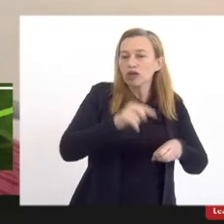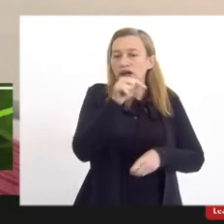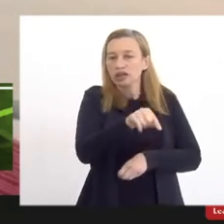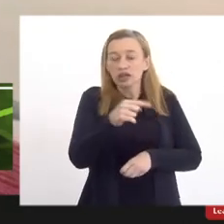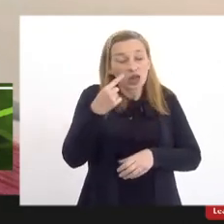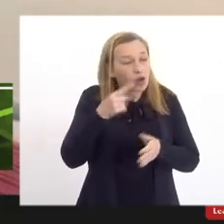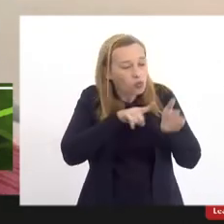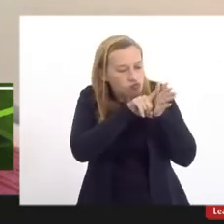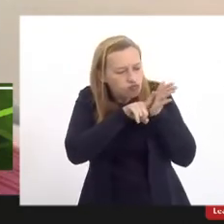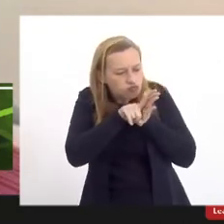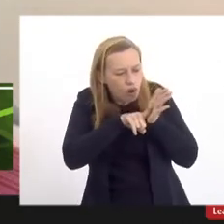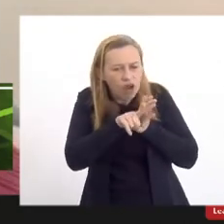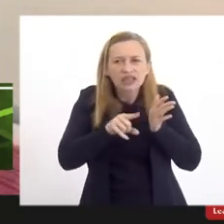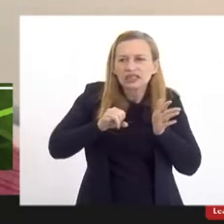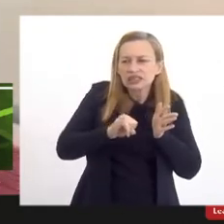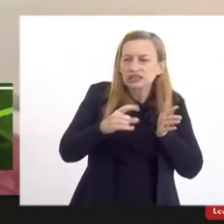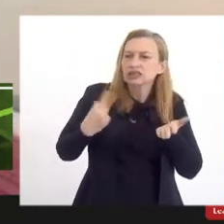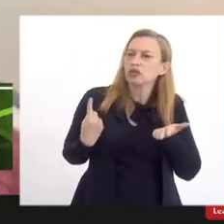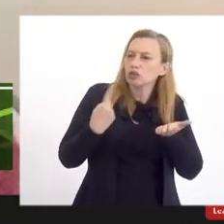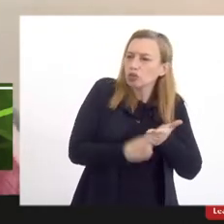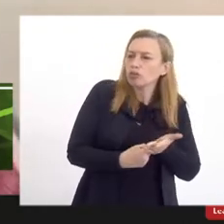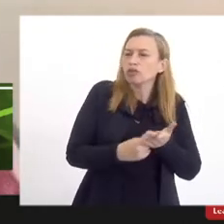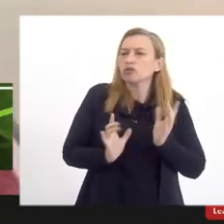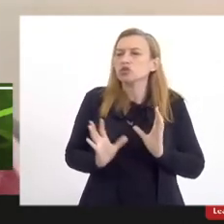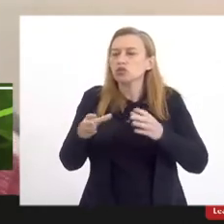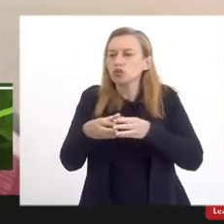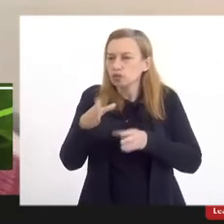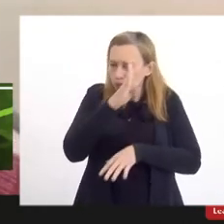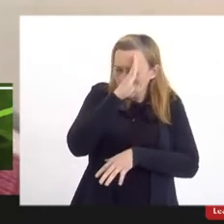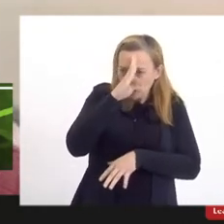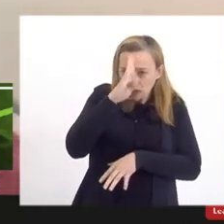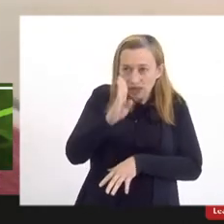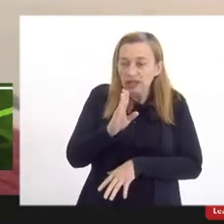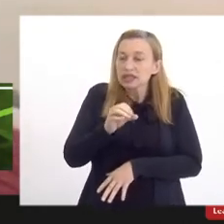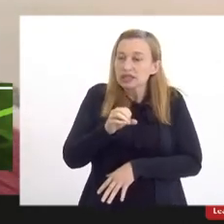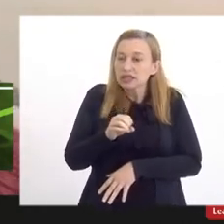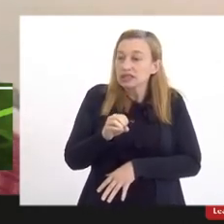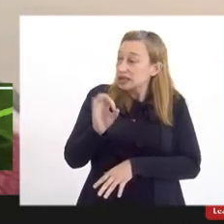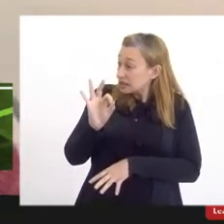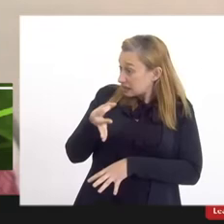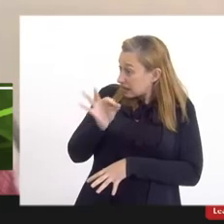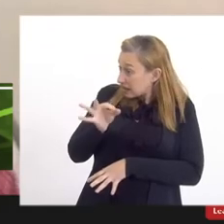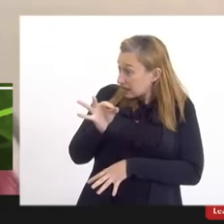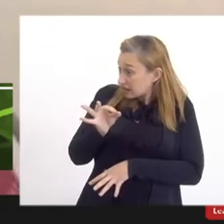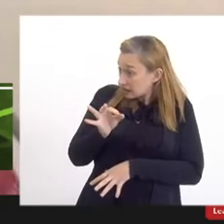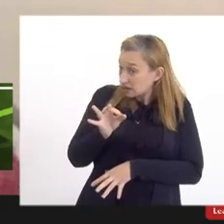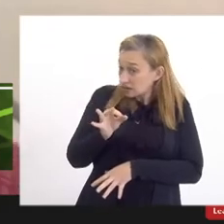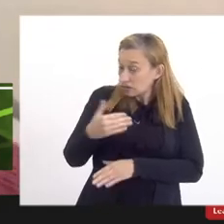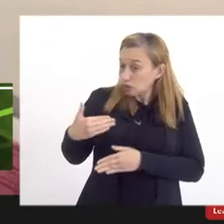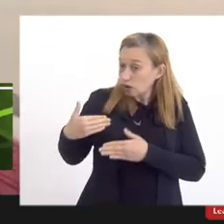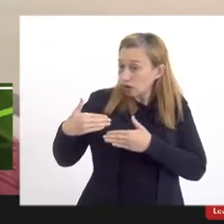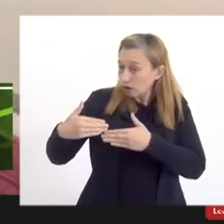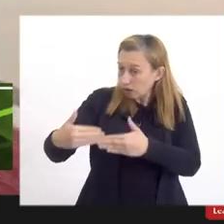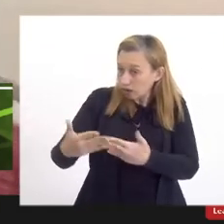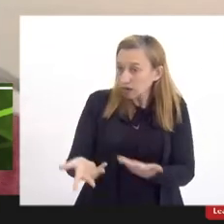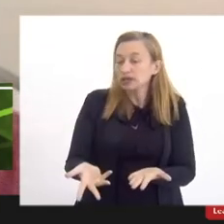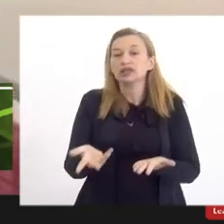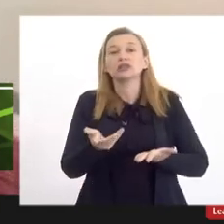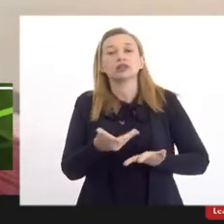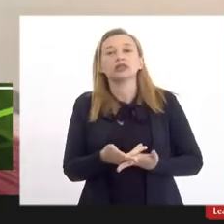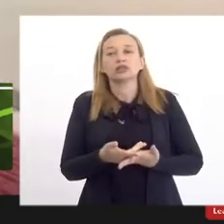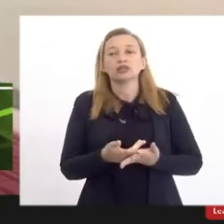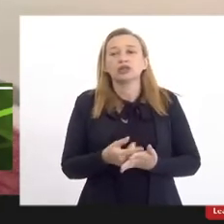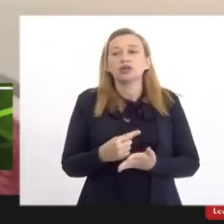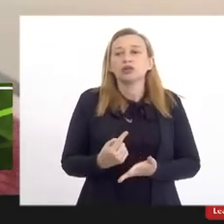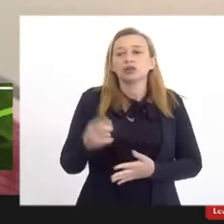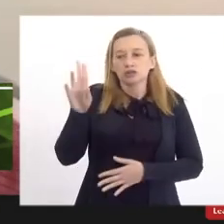averiguar se há o compromisso da comunidade acadêmica e esse é notório e se estendeu ao longo de todos esses anos com